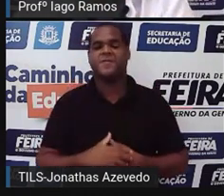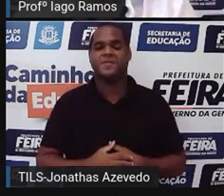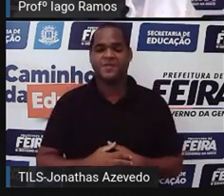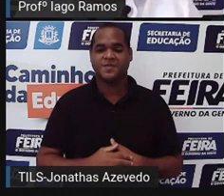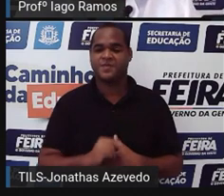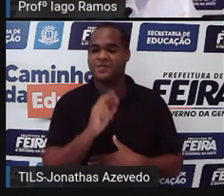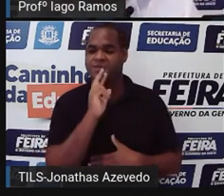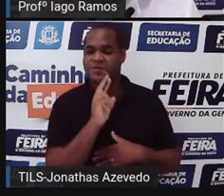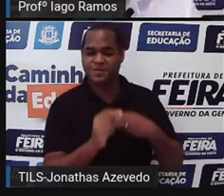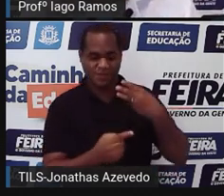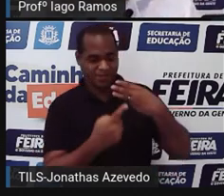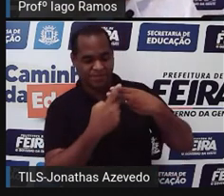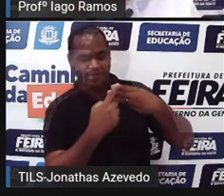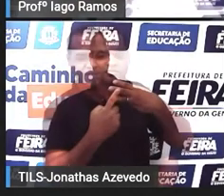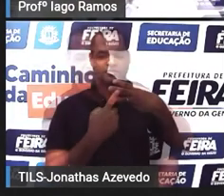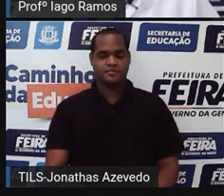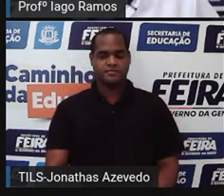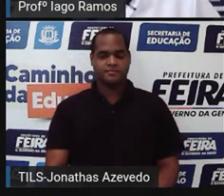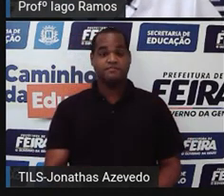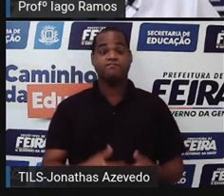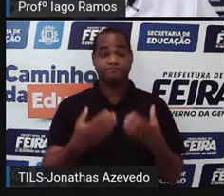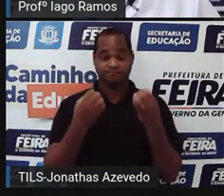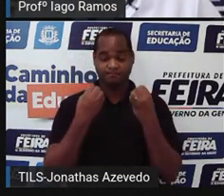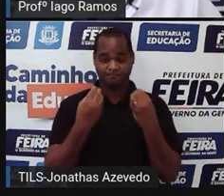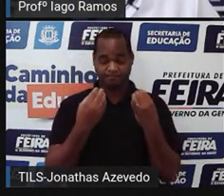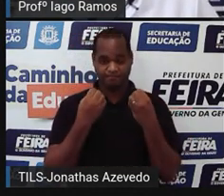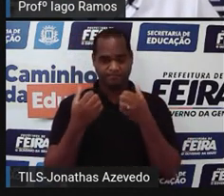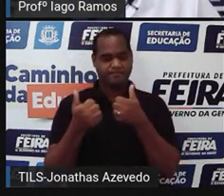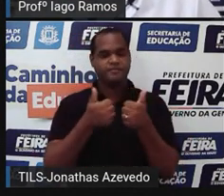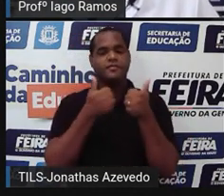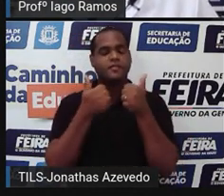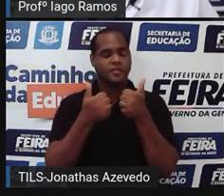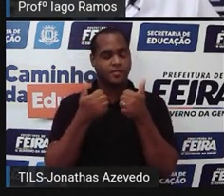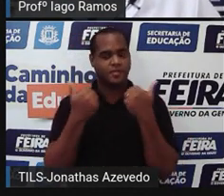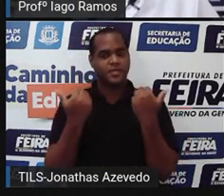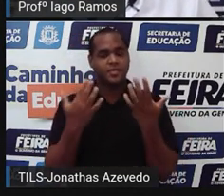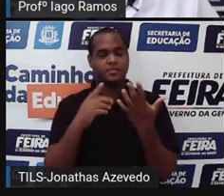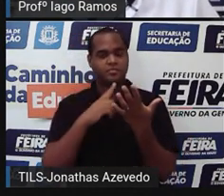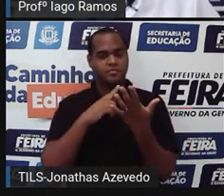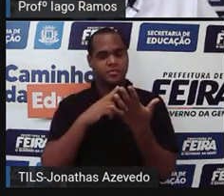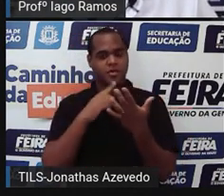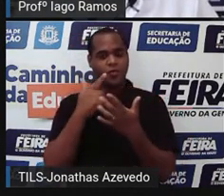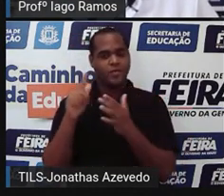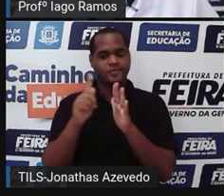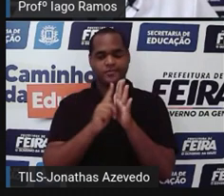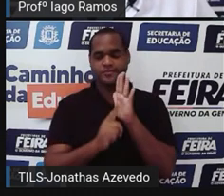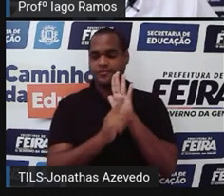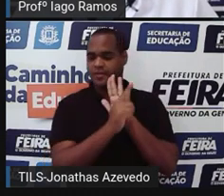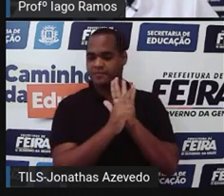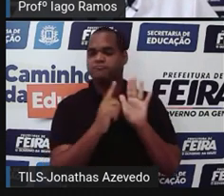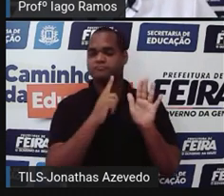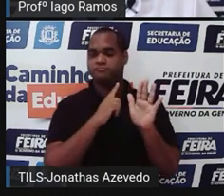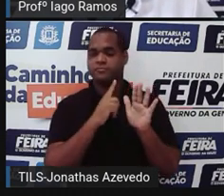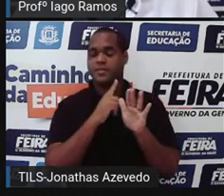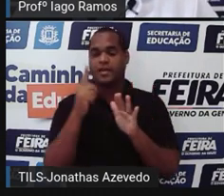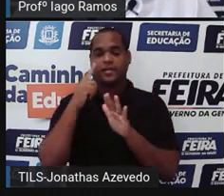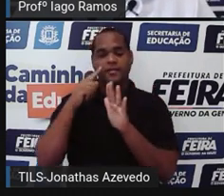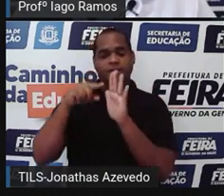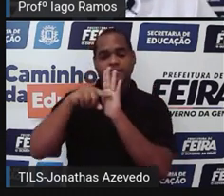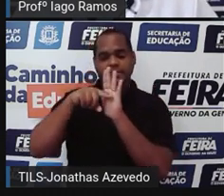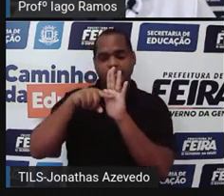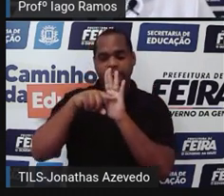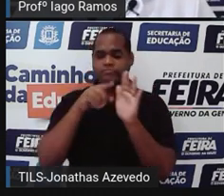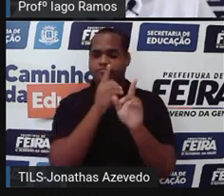Respondemos essas perguntinhas aí. Bom, então a gente tem aí um outro gráfico colocado nessa pesquisa.